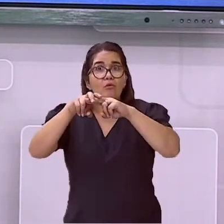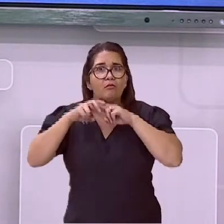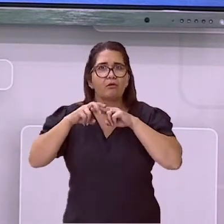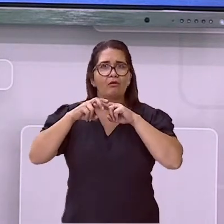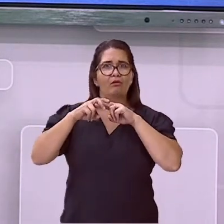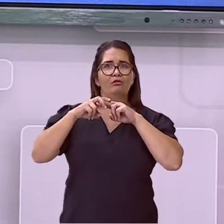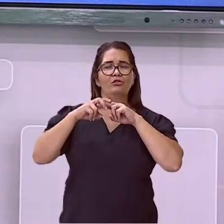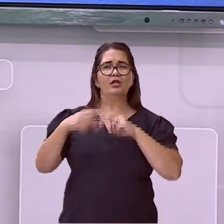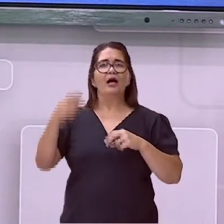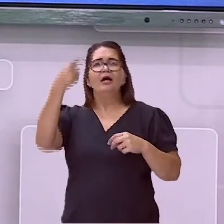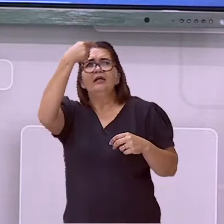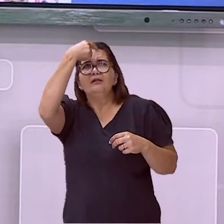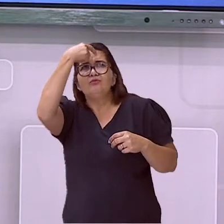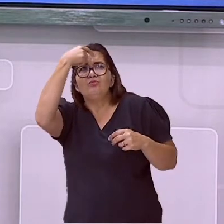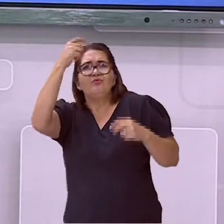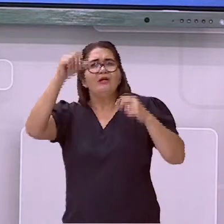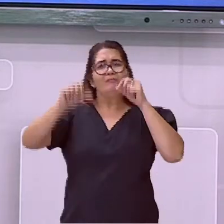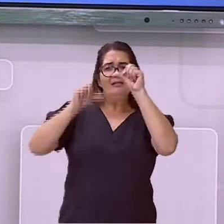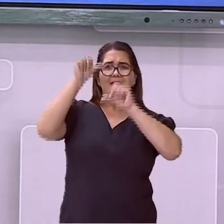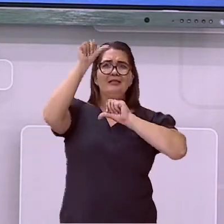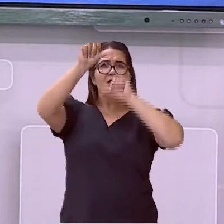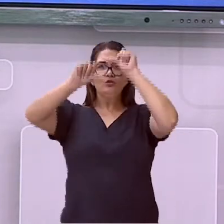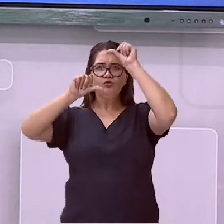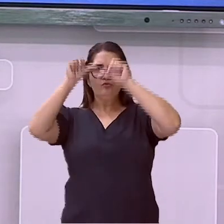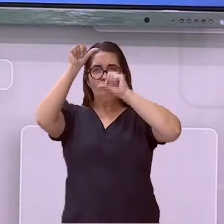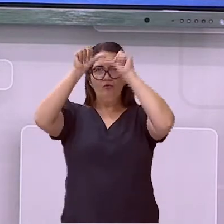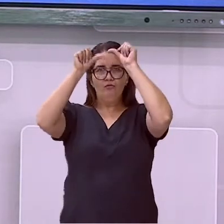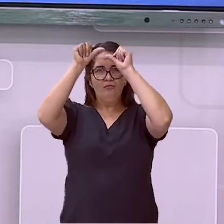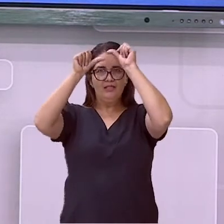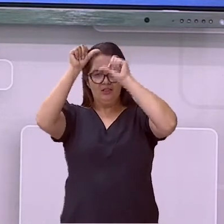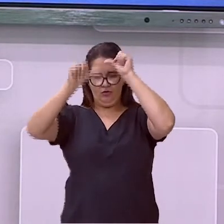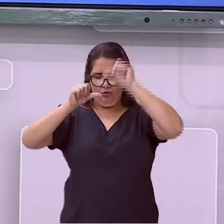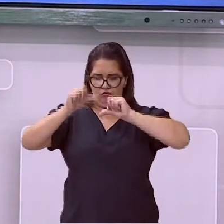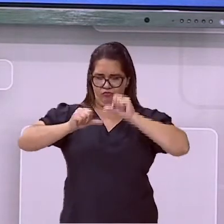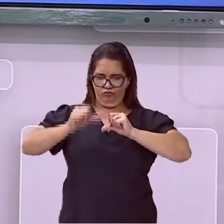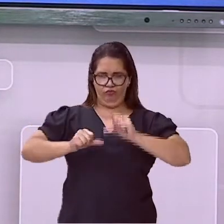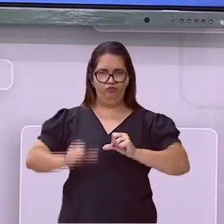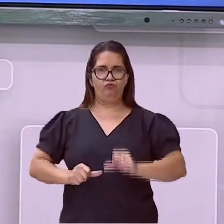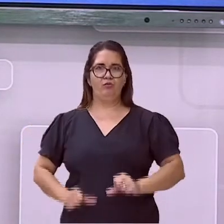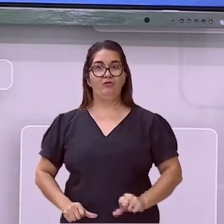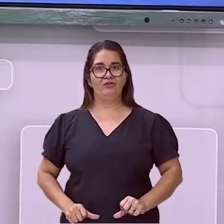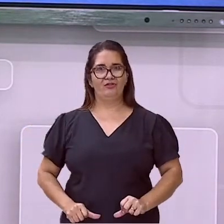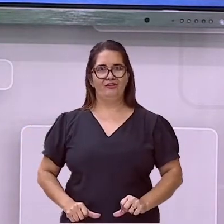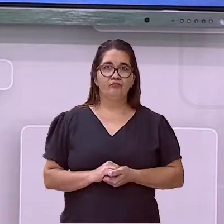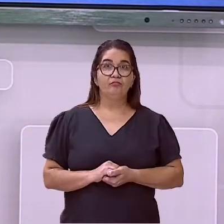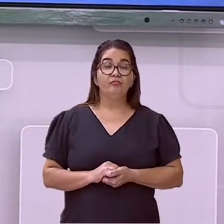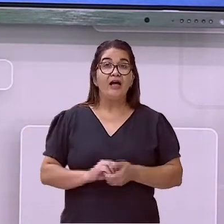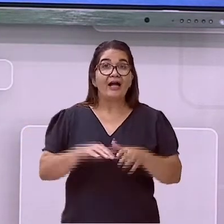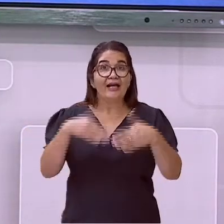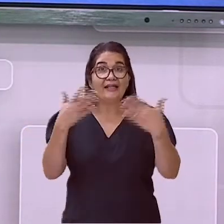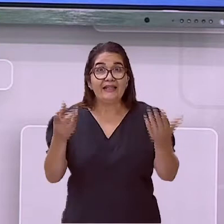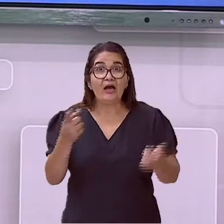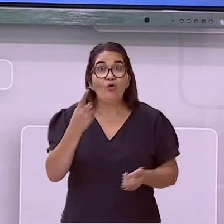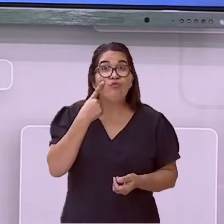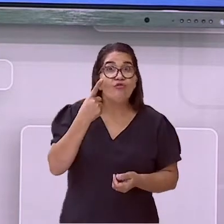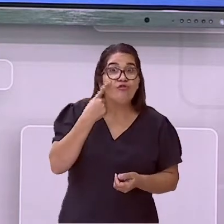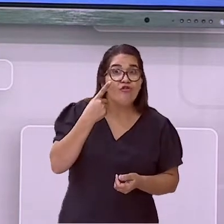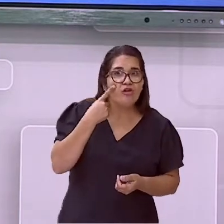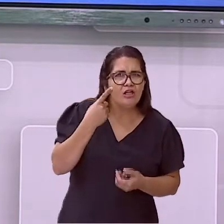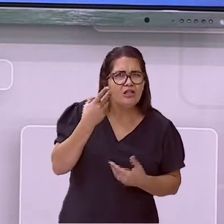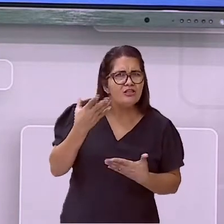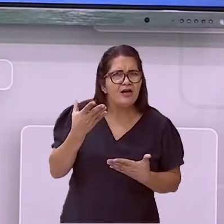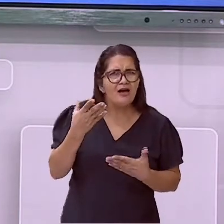adolecer, você vem para a fase adulta. Então as interrogações. Mas antes disso,